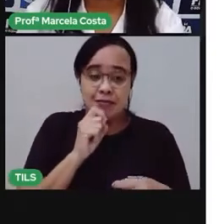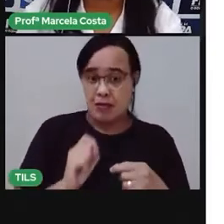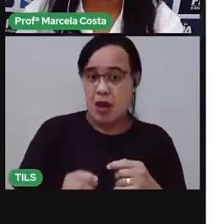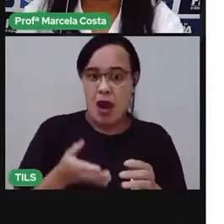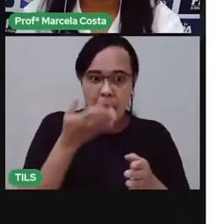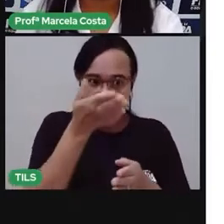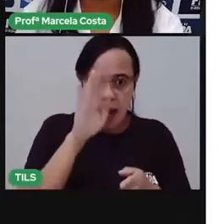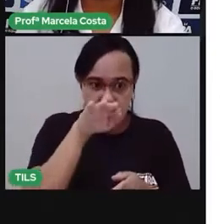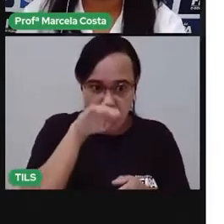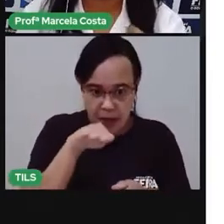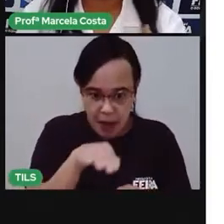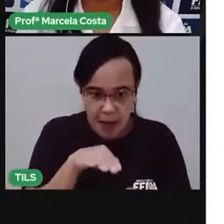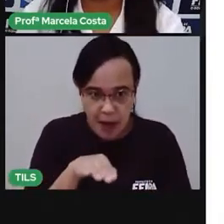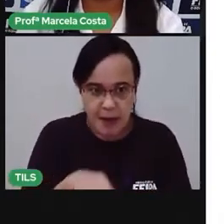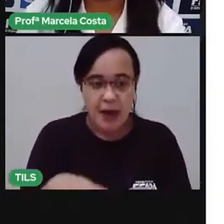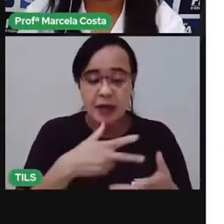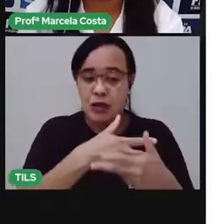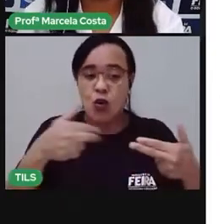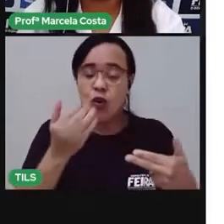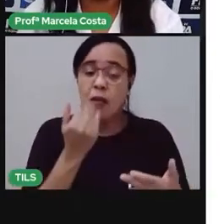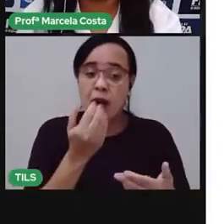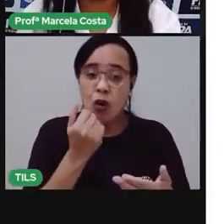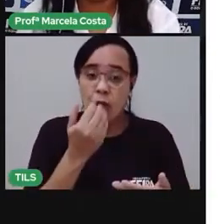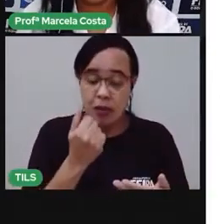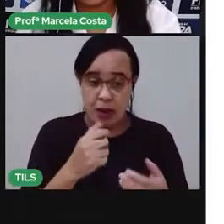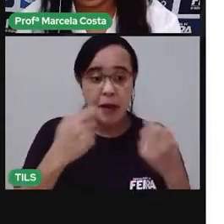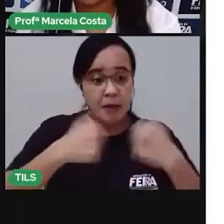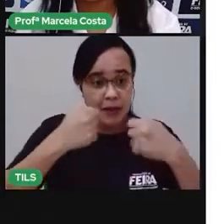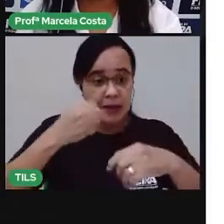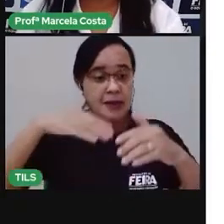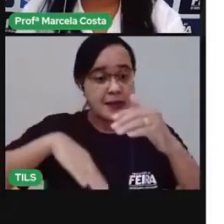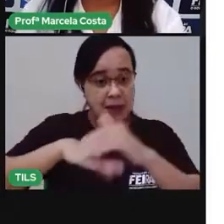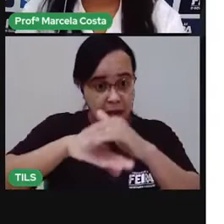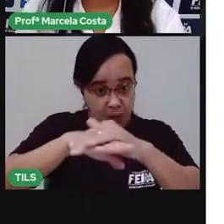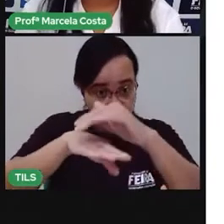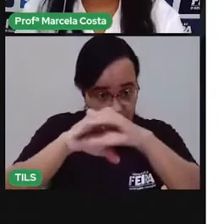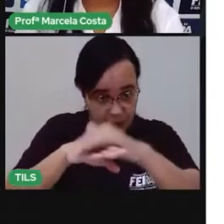São alguns dos elementos que pode ter numa cozinha.